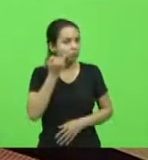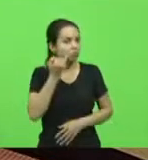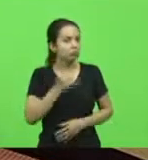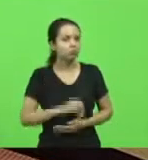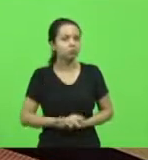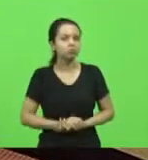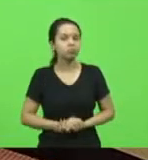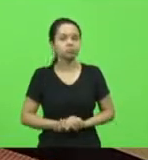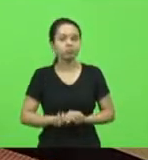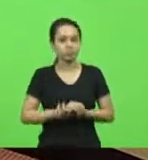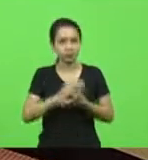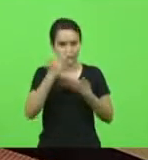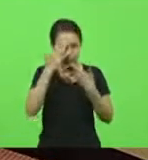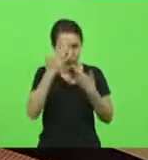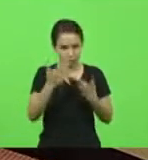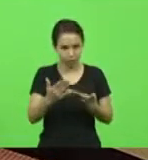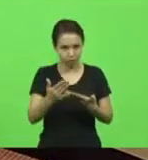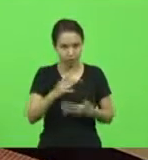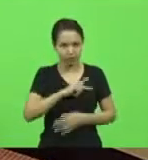presidente.